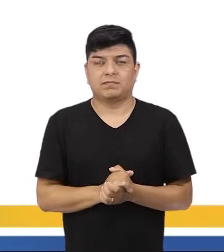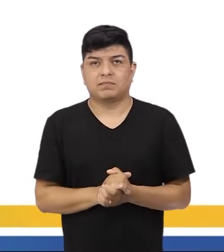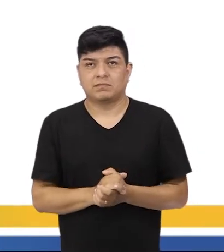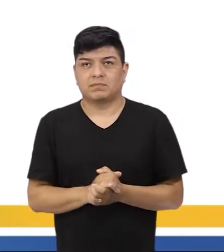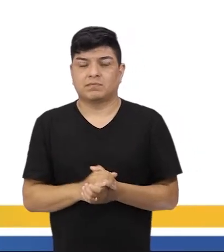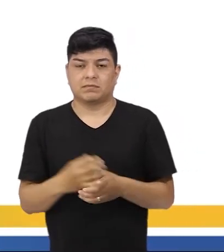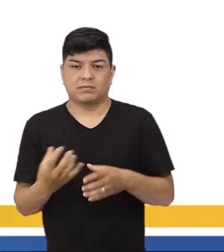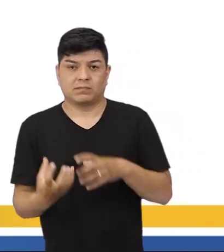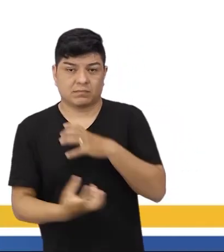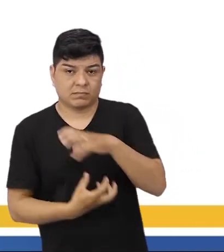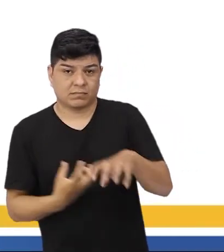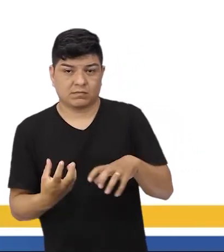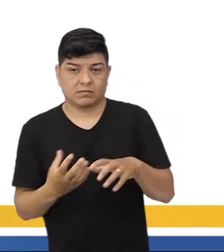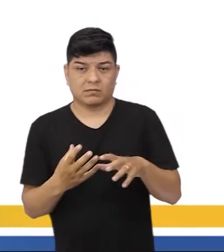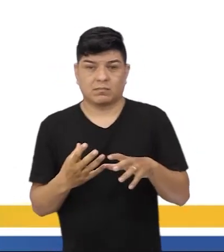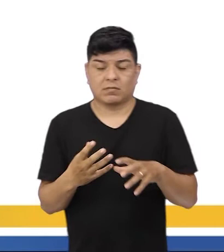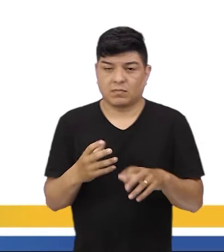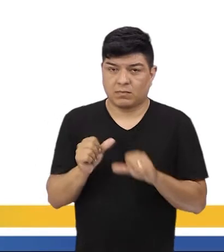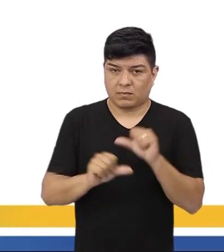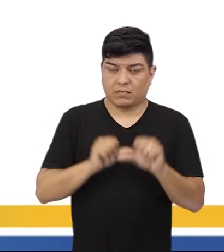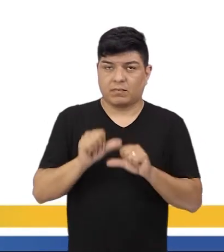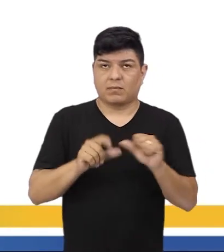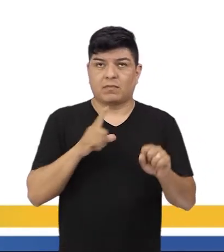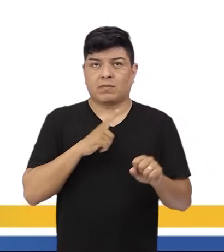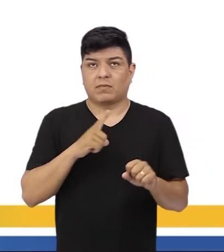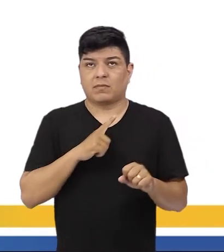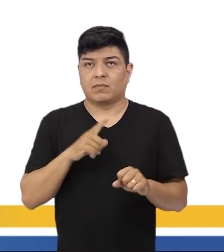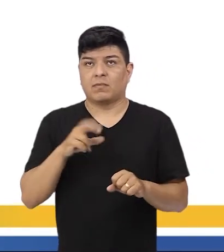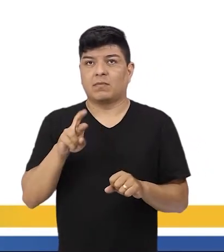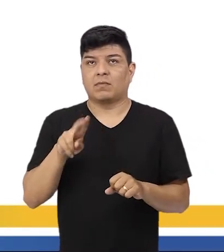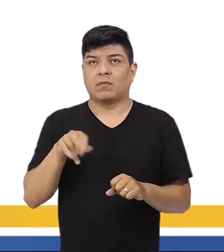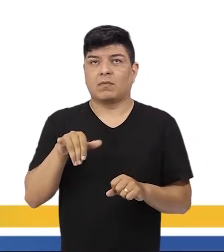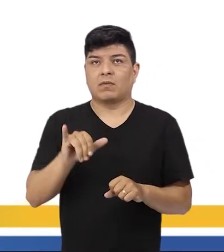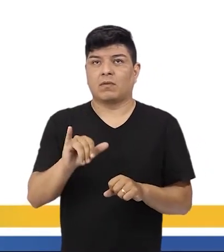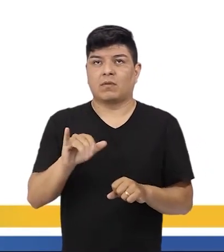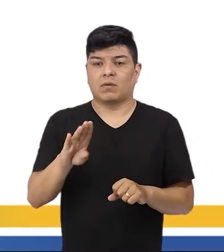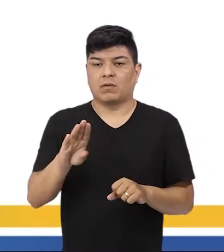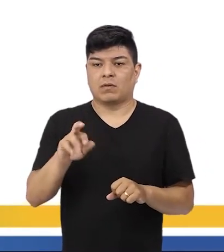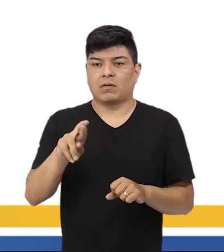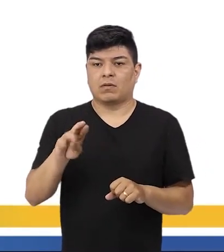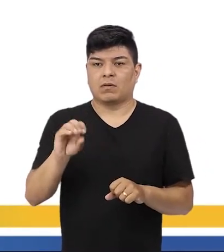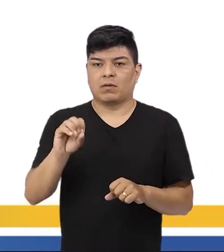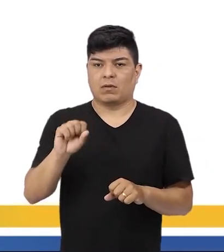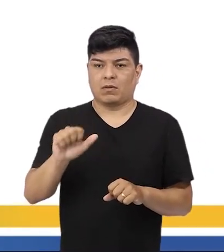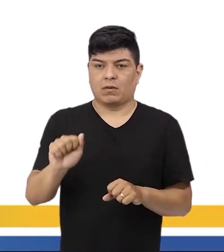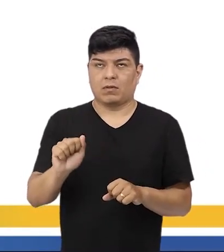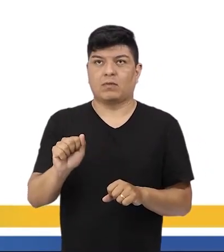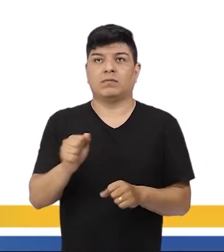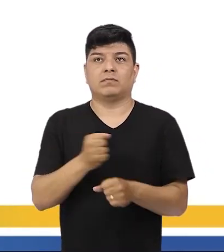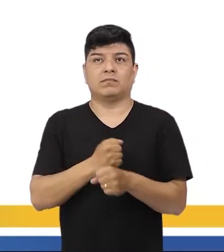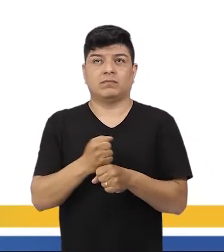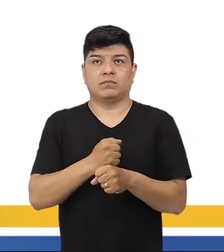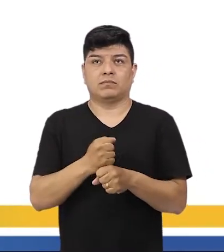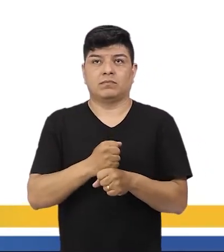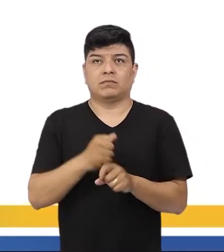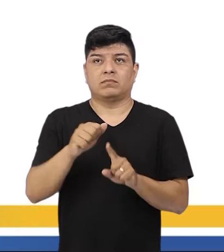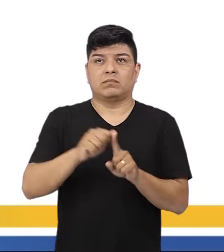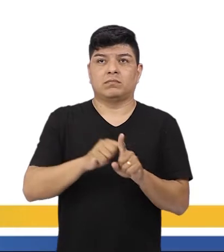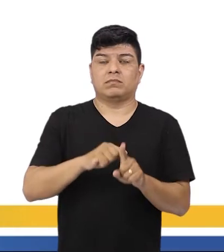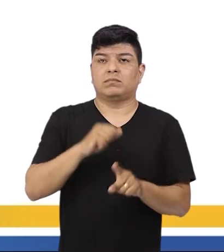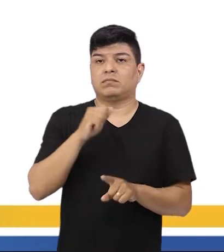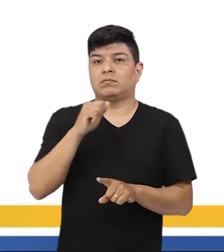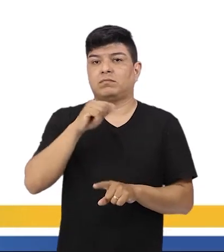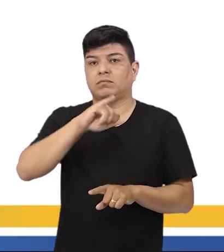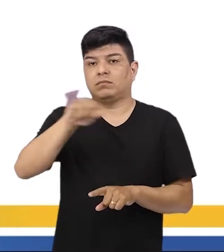e essa reforma foi executada pelo ministro da Fazenda, Rui Barbosa, a partir de janeiro de 1890. Pessoal, o que a gente tem o